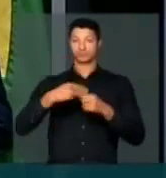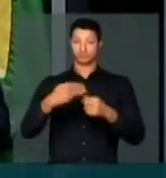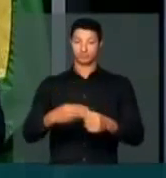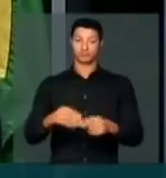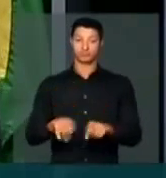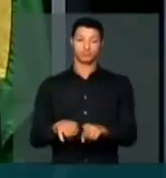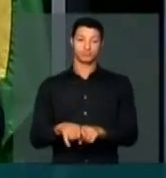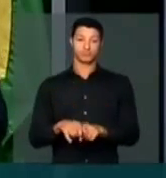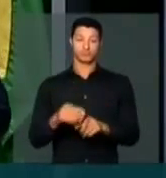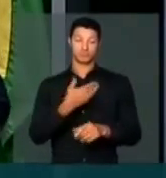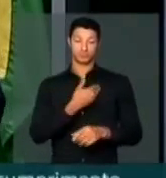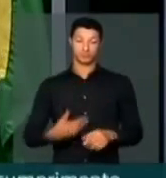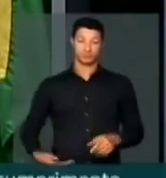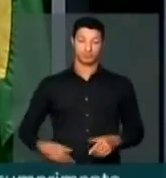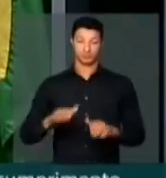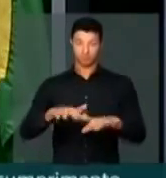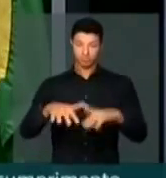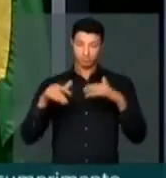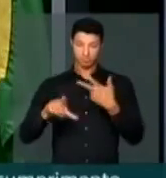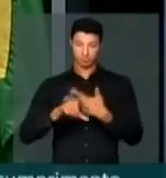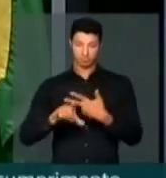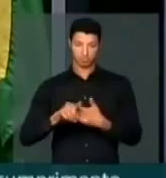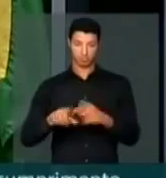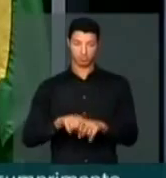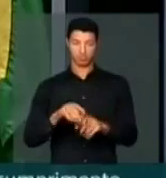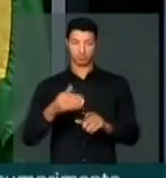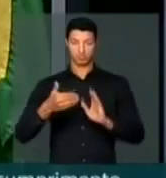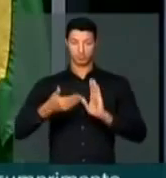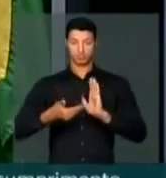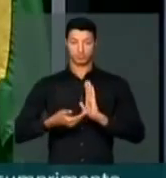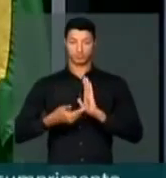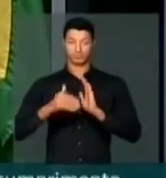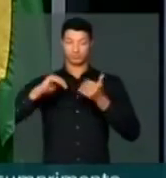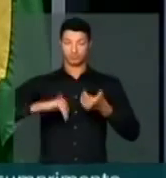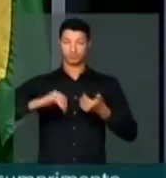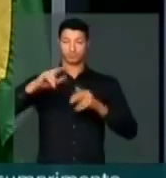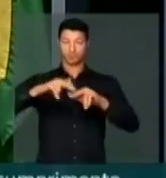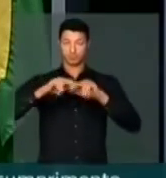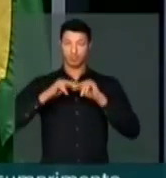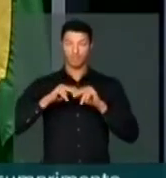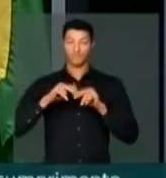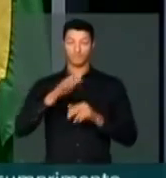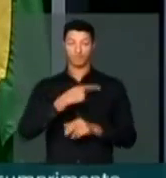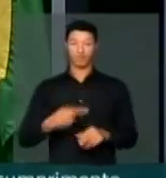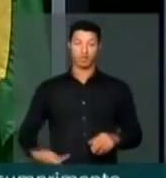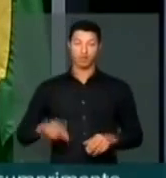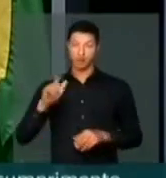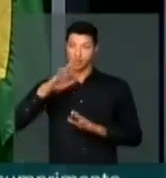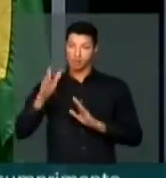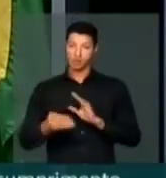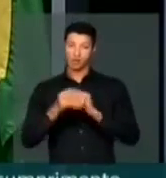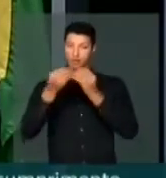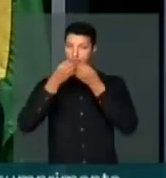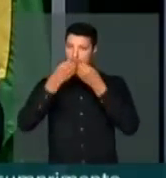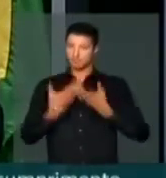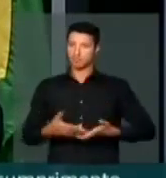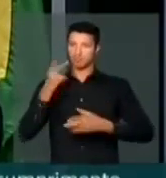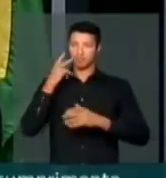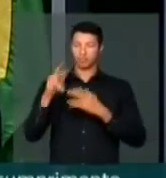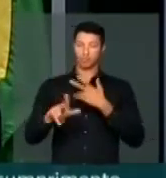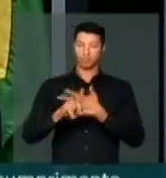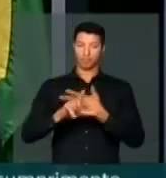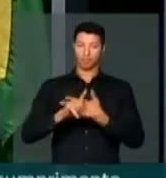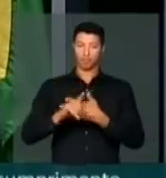municipais, as assembleias legislativas e o Congresso Nacional. Portanto, senhor presidente, essa é uma emenda boa para o